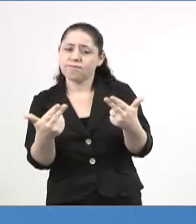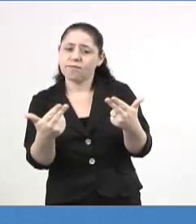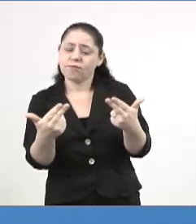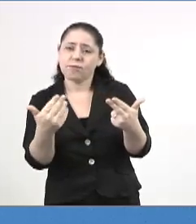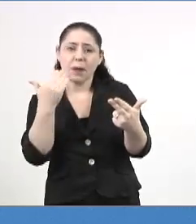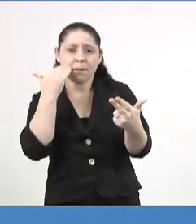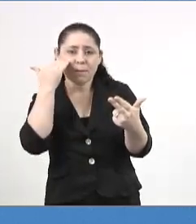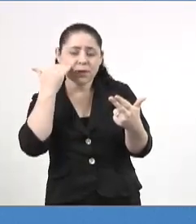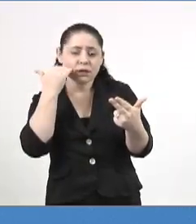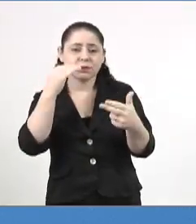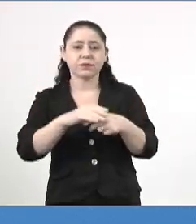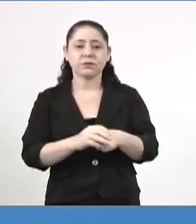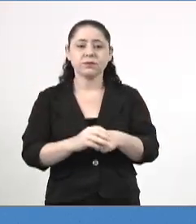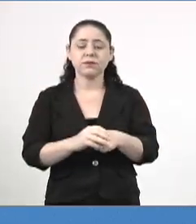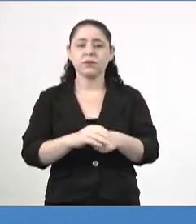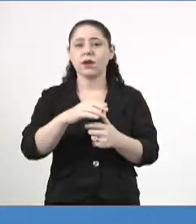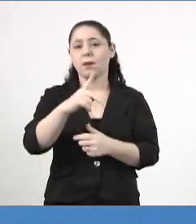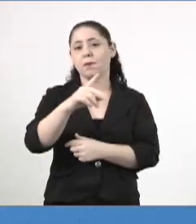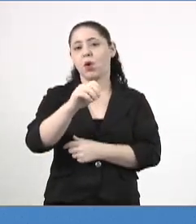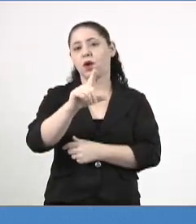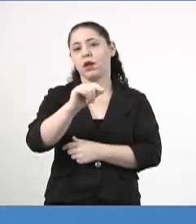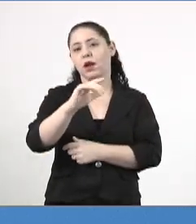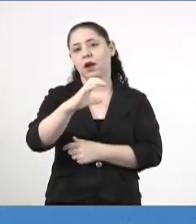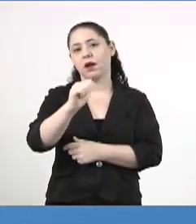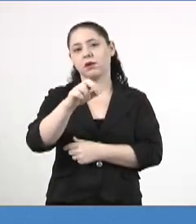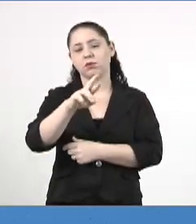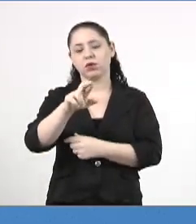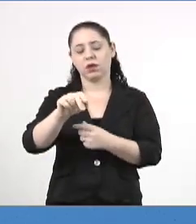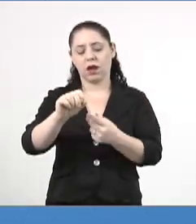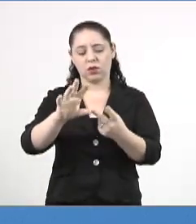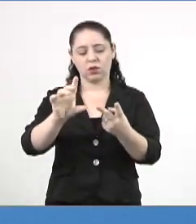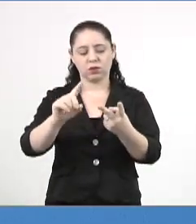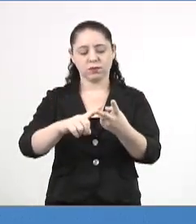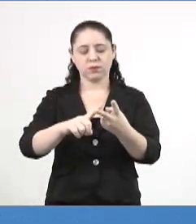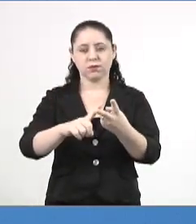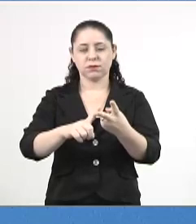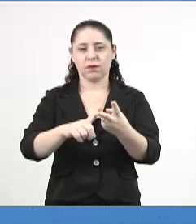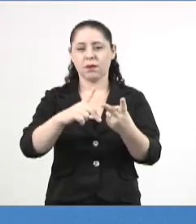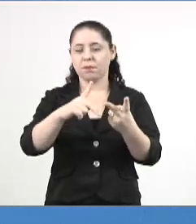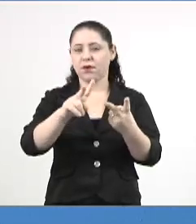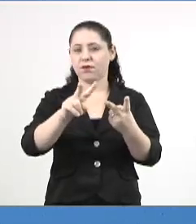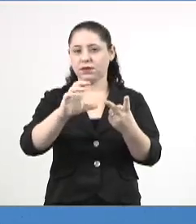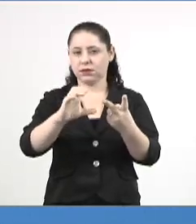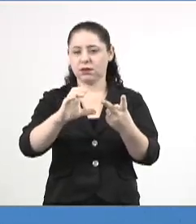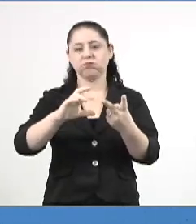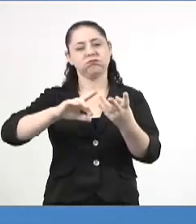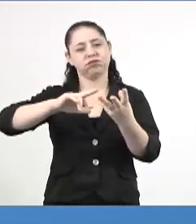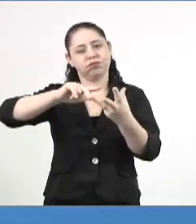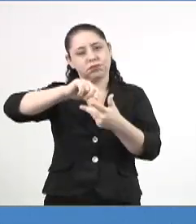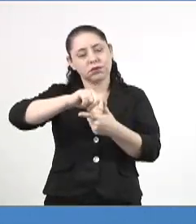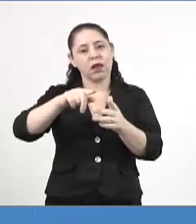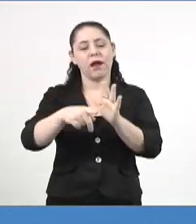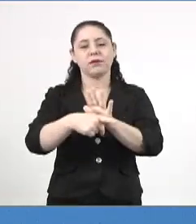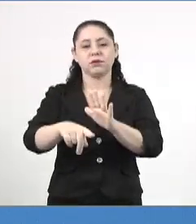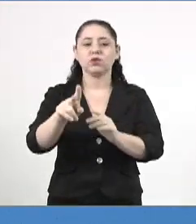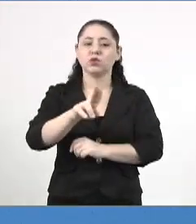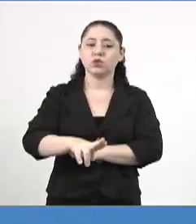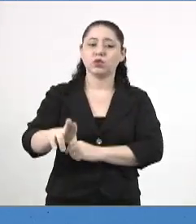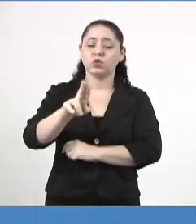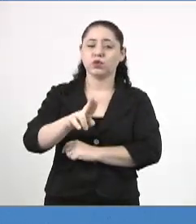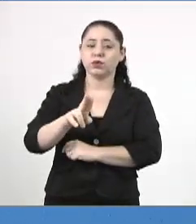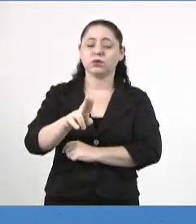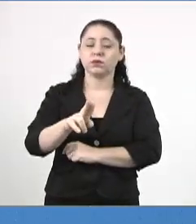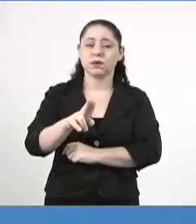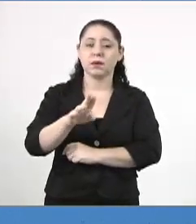de plásticos, como policarbonatos, PVC, resinas de epóxi e muitos outros. Atualmente, o uso de BPA